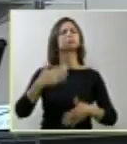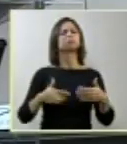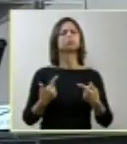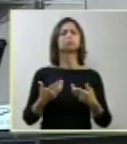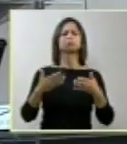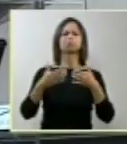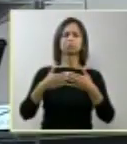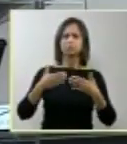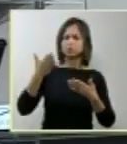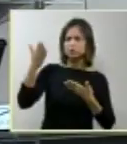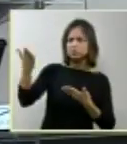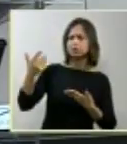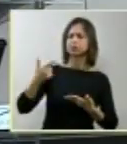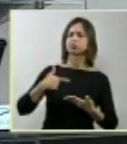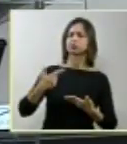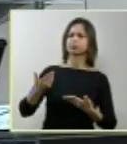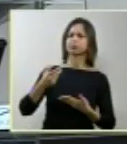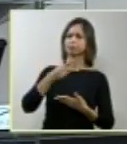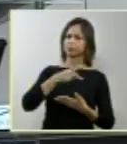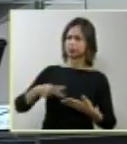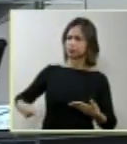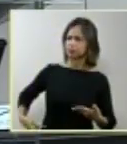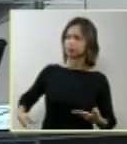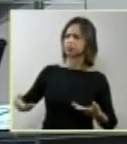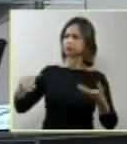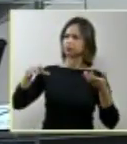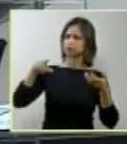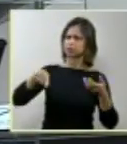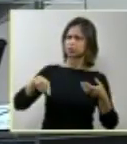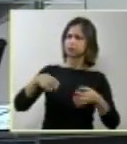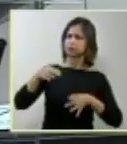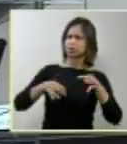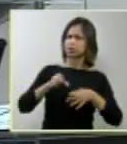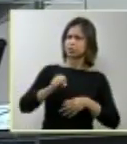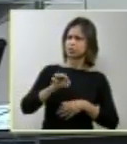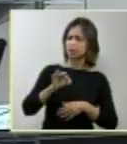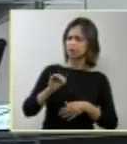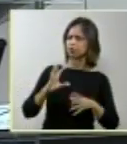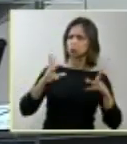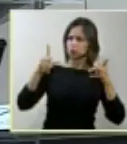presidente, senhores ministros, todos que vieram aqui hoje nessa manhã?